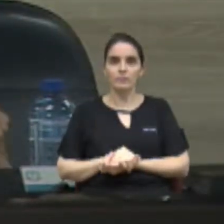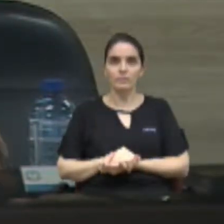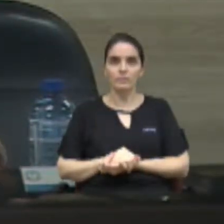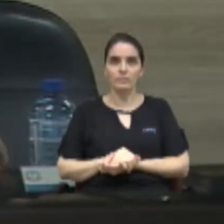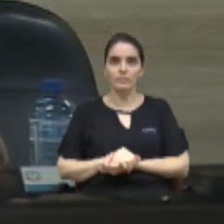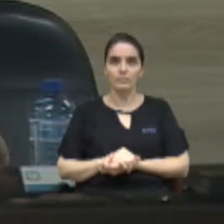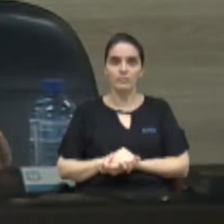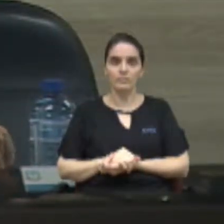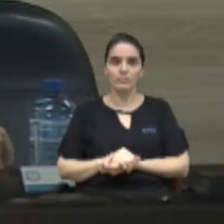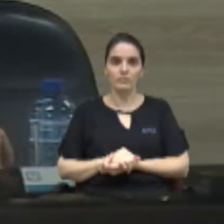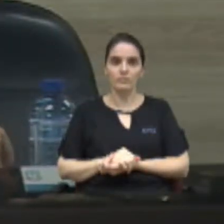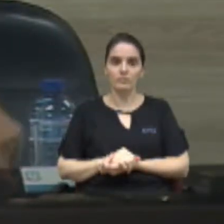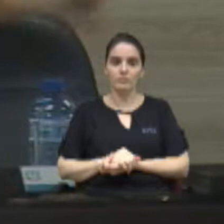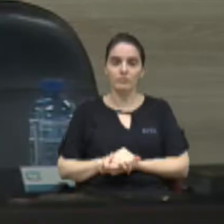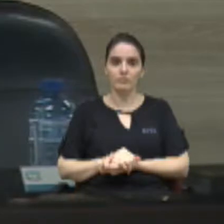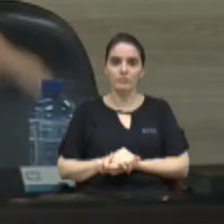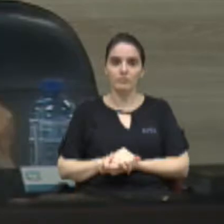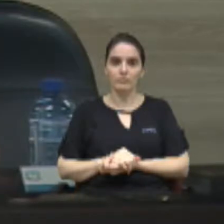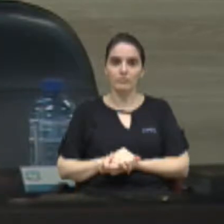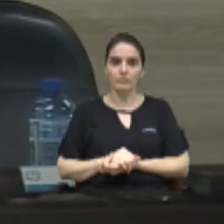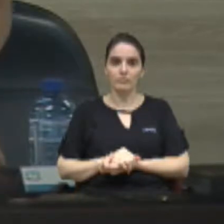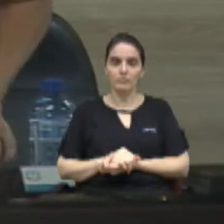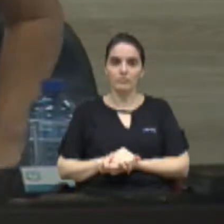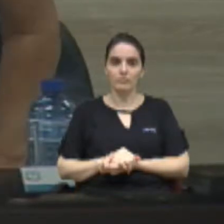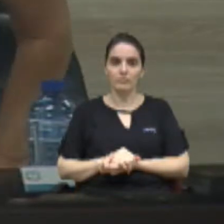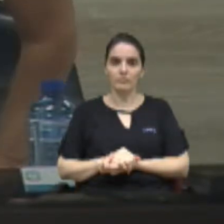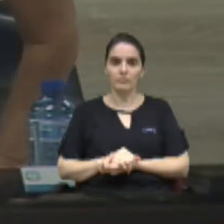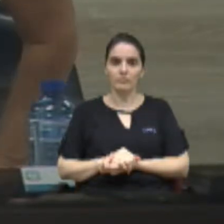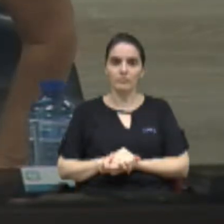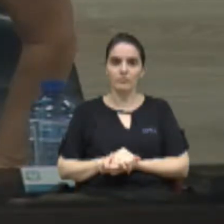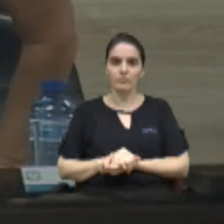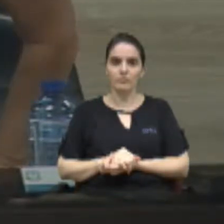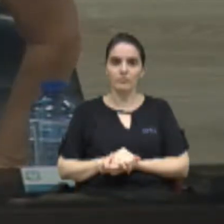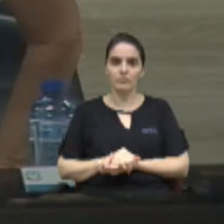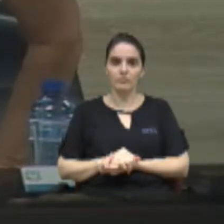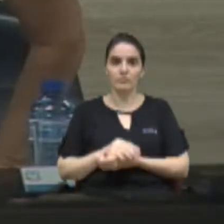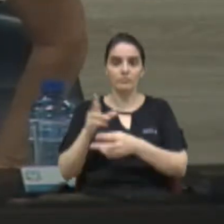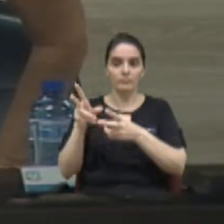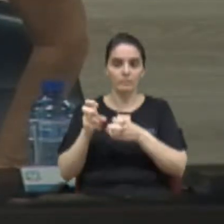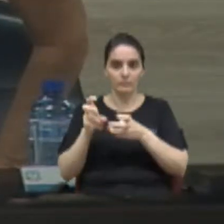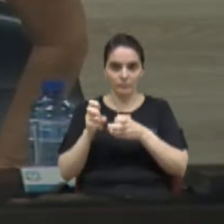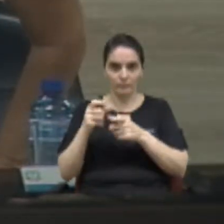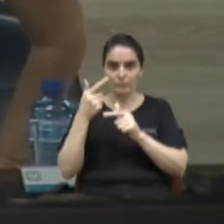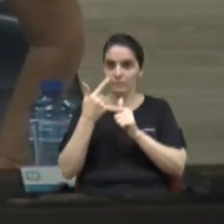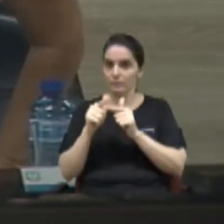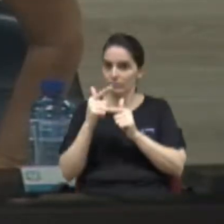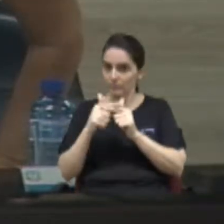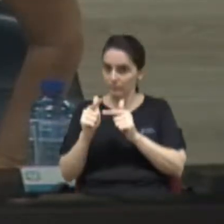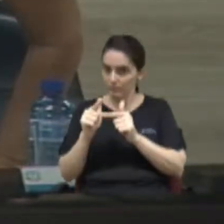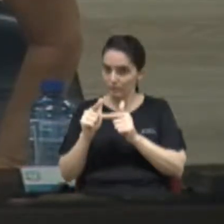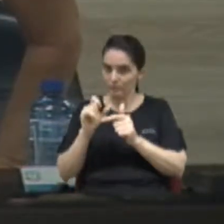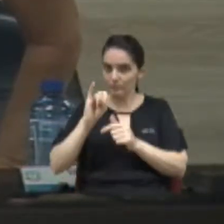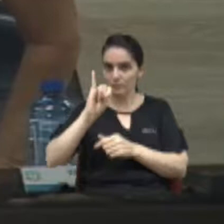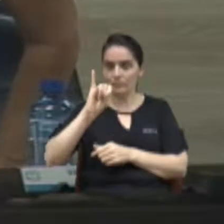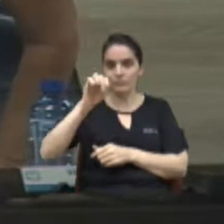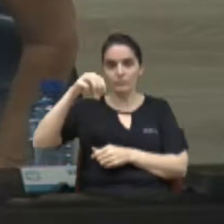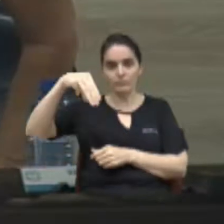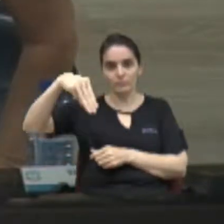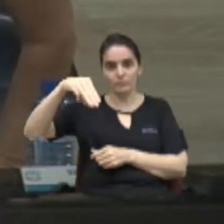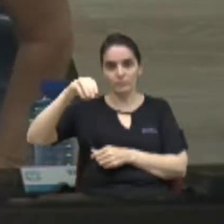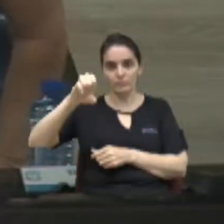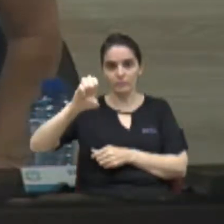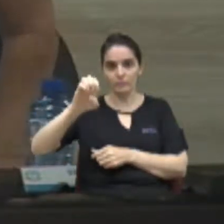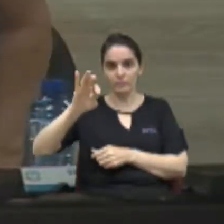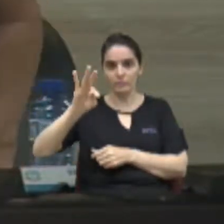Foi-se diagnosticado, não, um problema no radar referente ao Emetro. O Emetro manteve